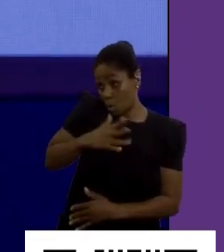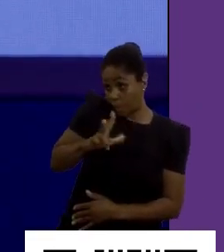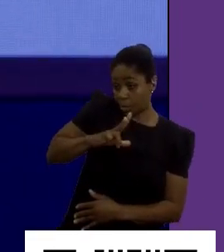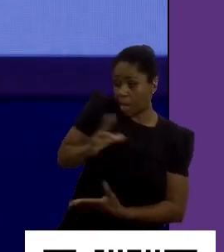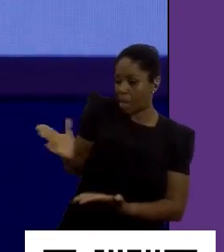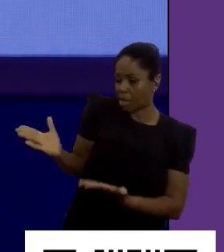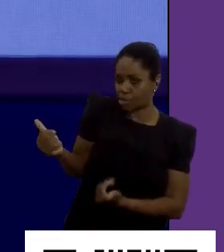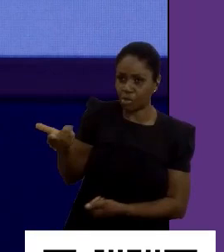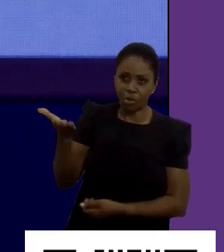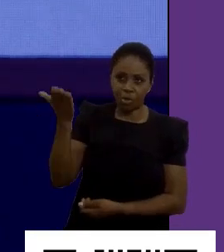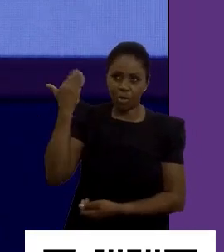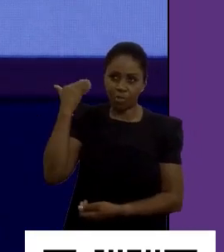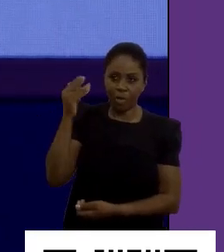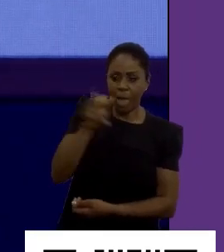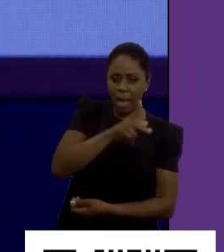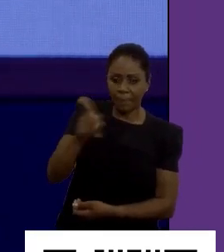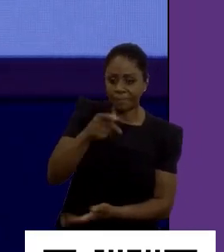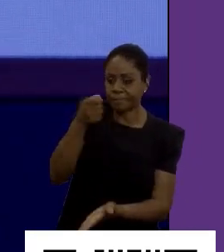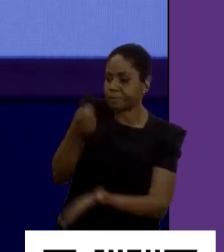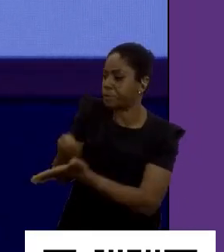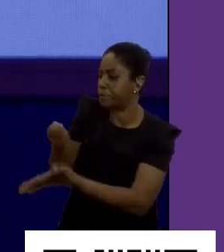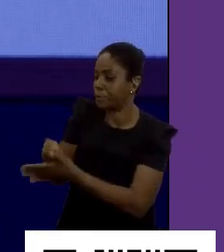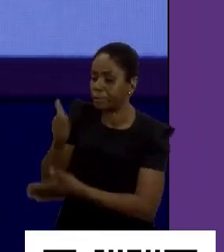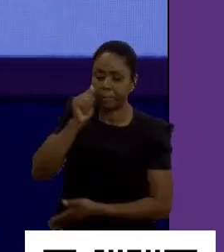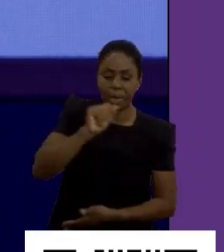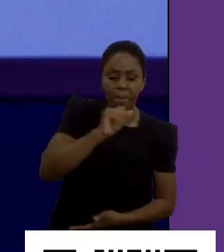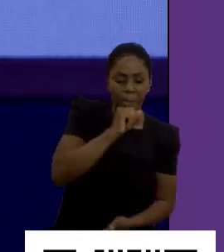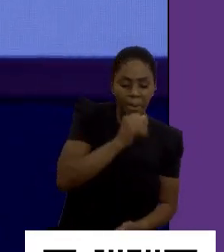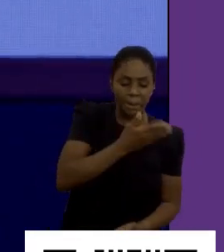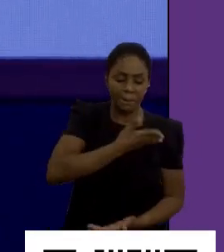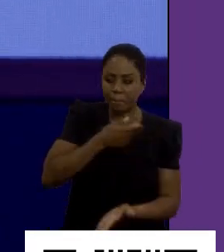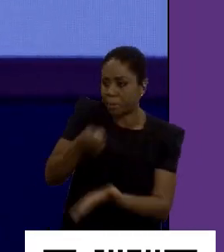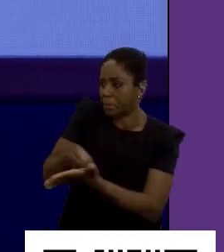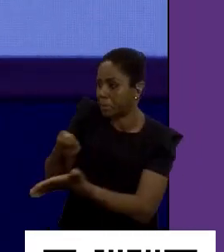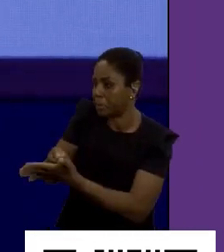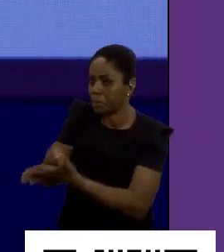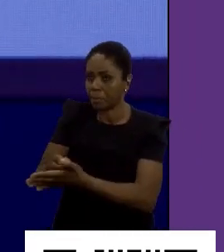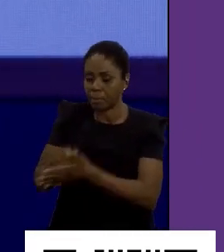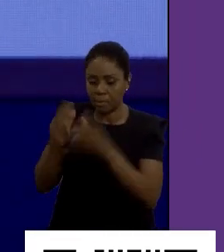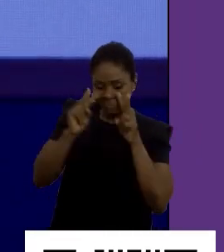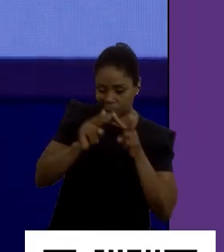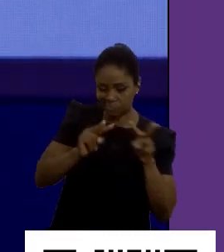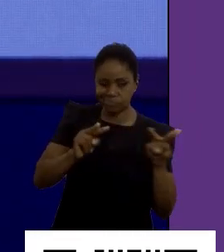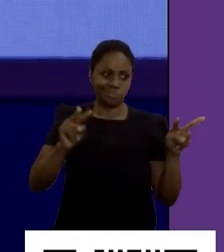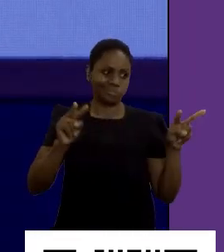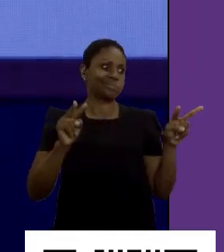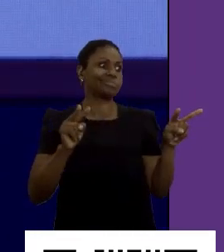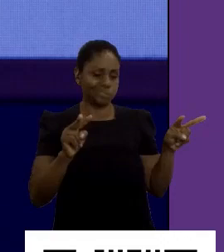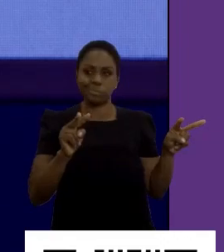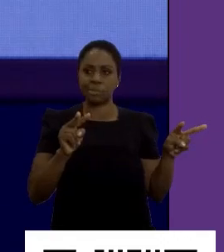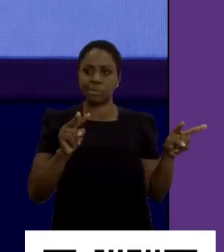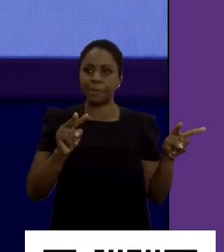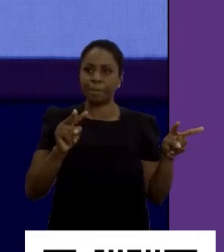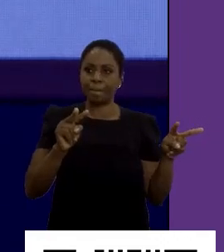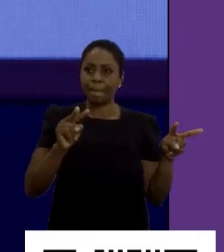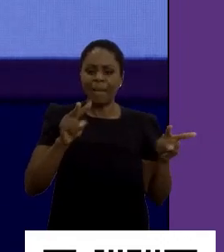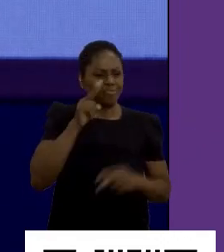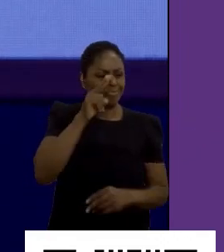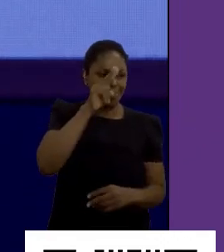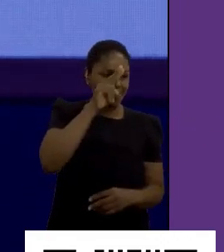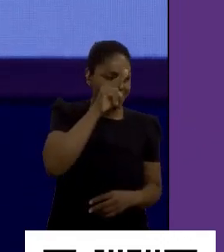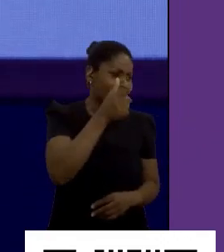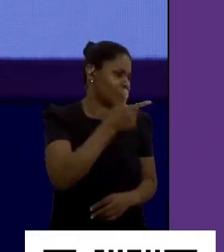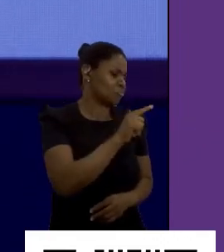jovem, a professora me cobrava, minha mãe me cobrava, meus amigos me cobravam. E a gente olha muito aquilo que não traz como força, o que eu não